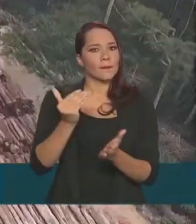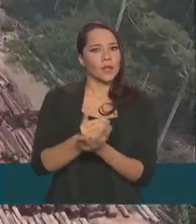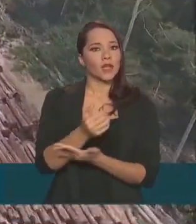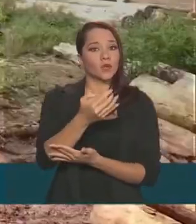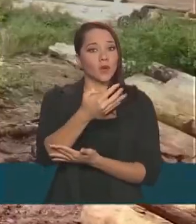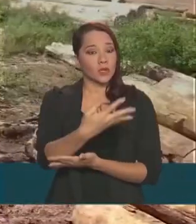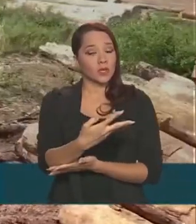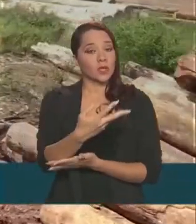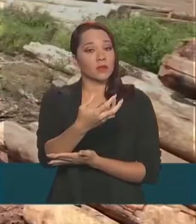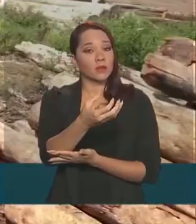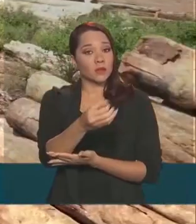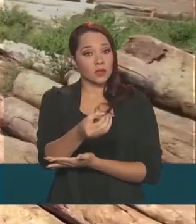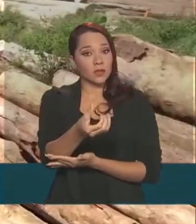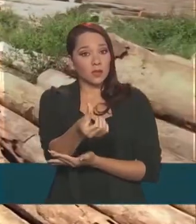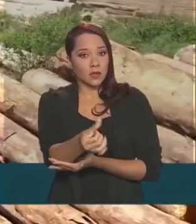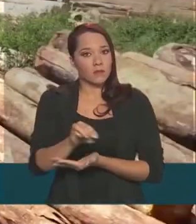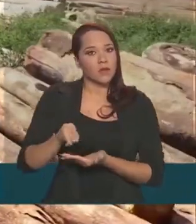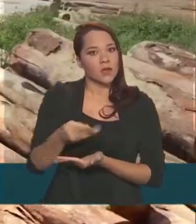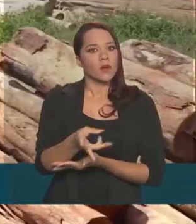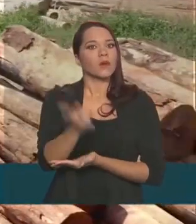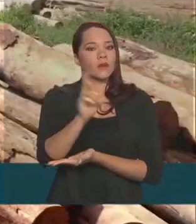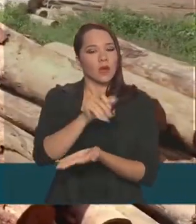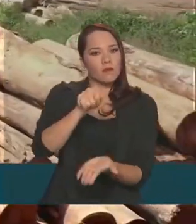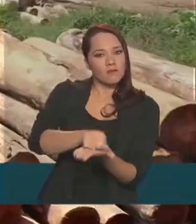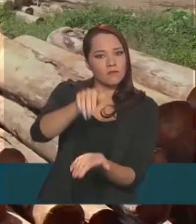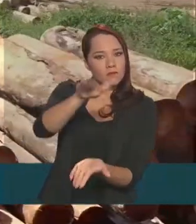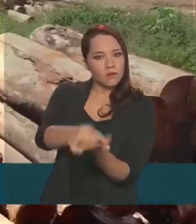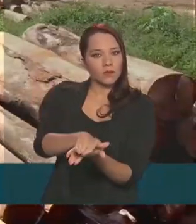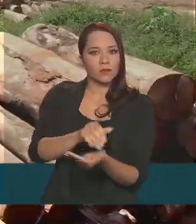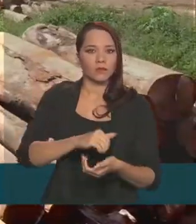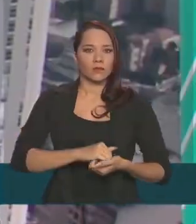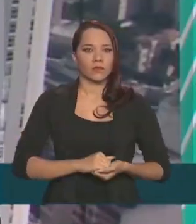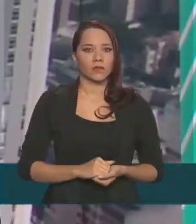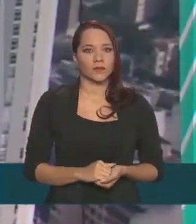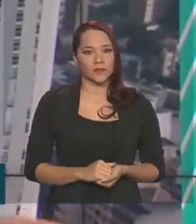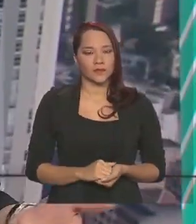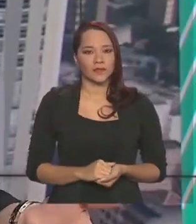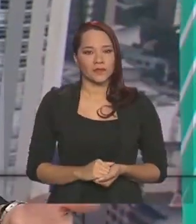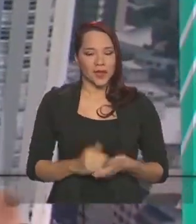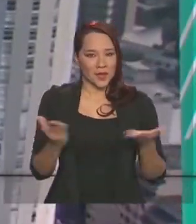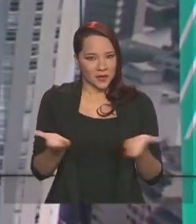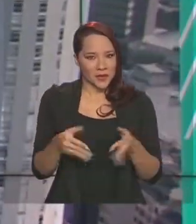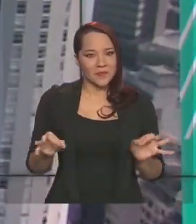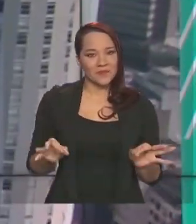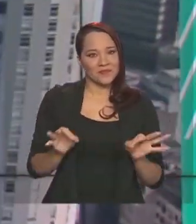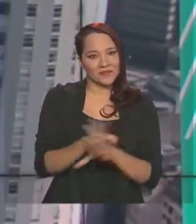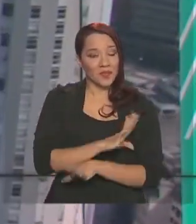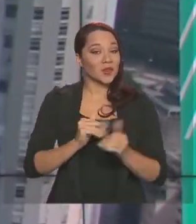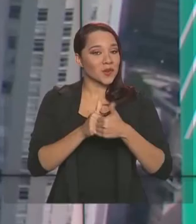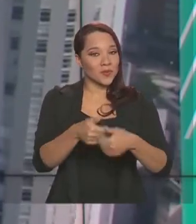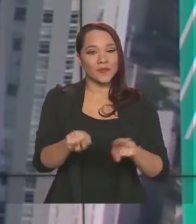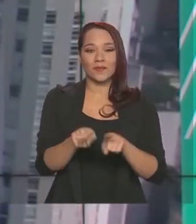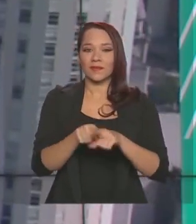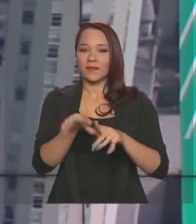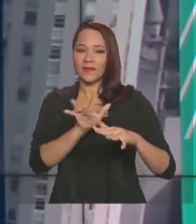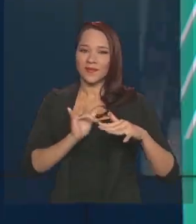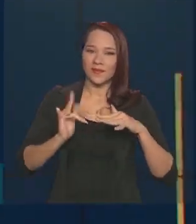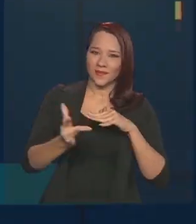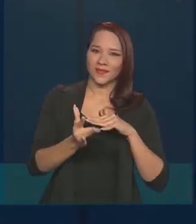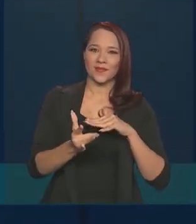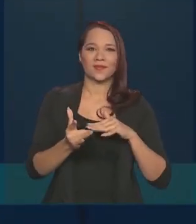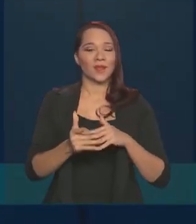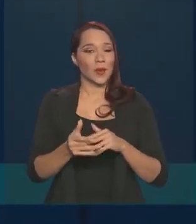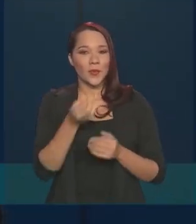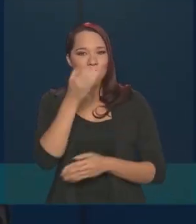406 milhões de reais em multas. A gente fica por aqui, nos acompanhe também pelas redes